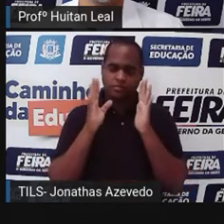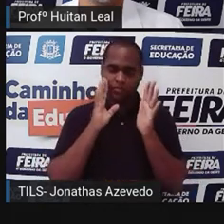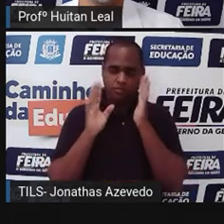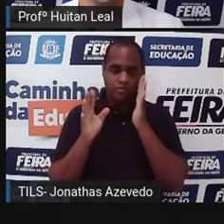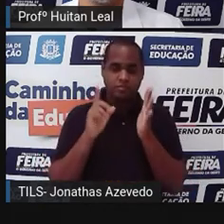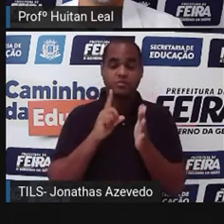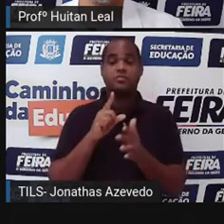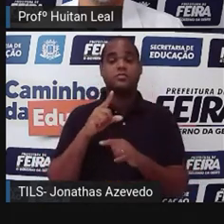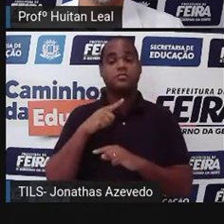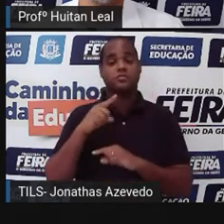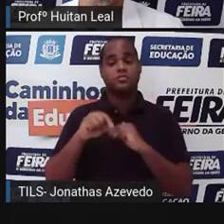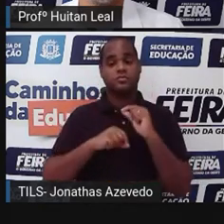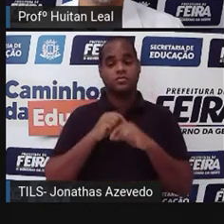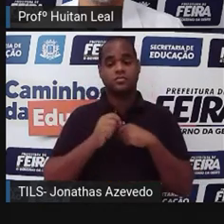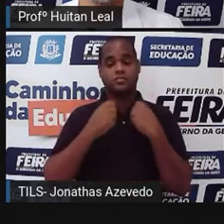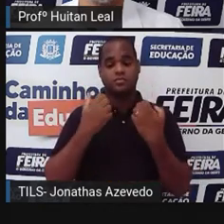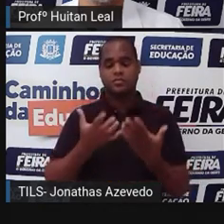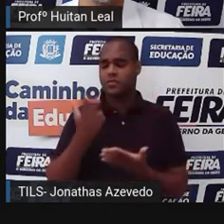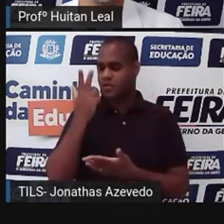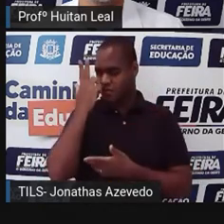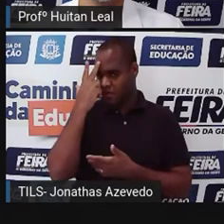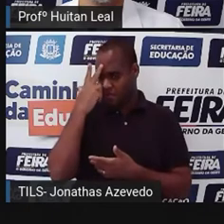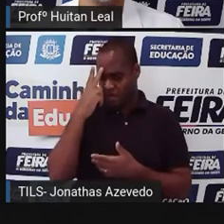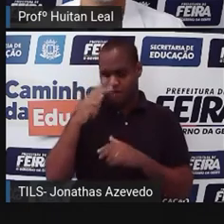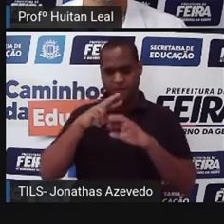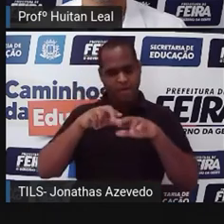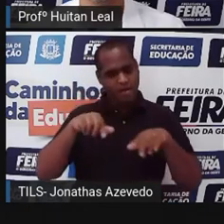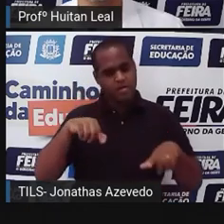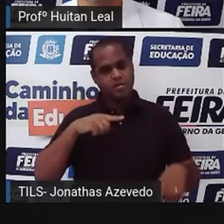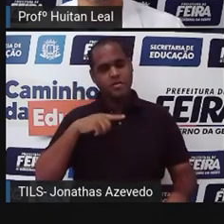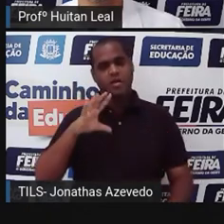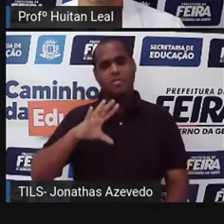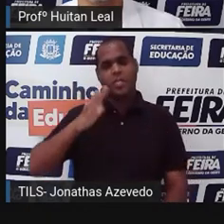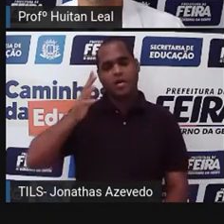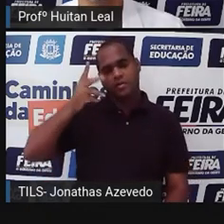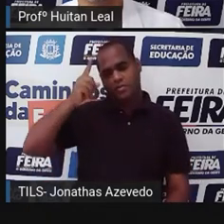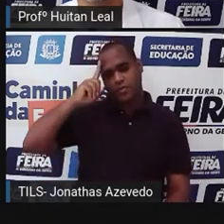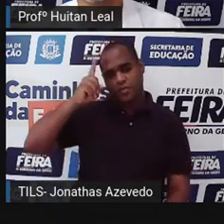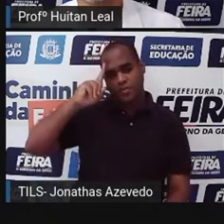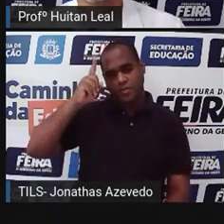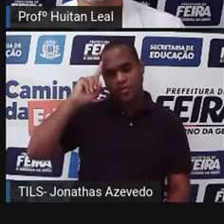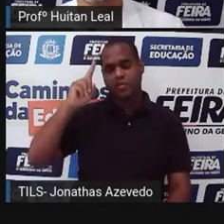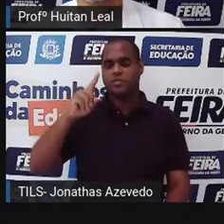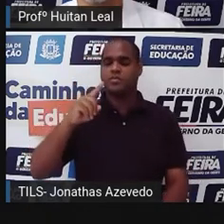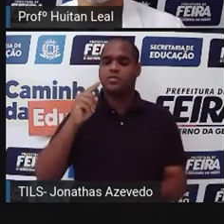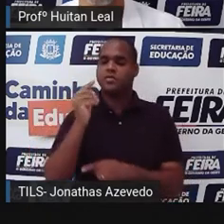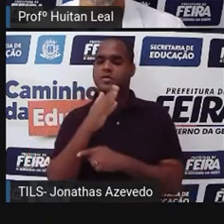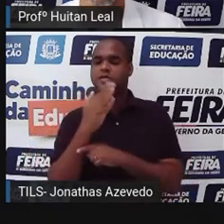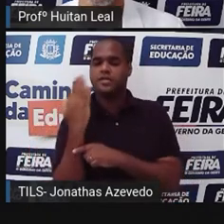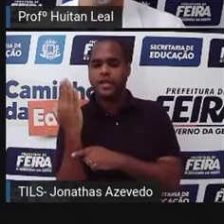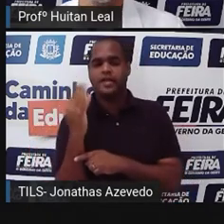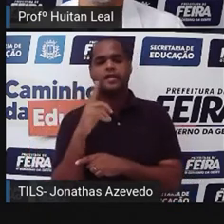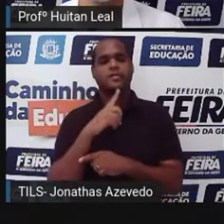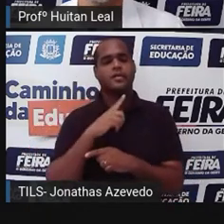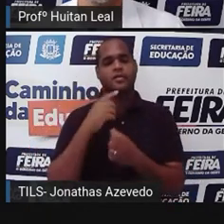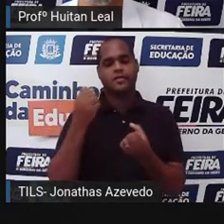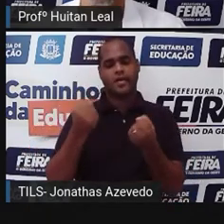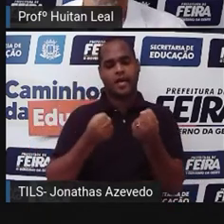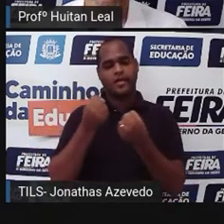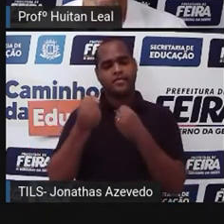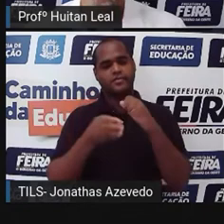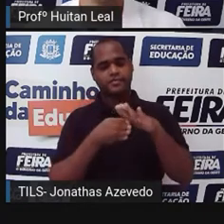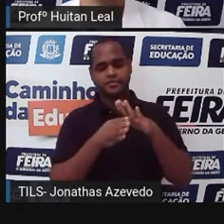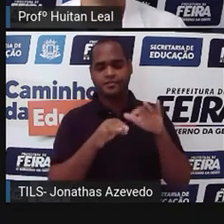os fatos dos acontecimentos normais, das coisas, dos eventos do dia a dia. Abrir uma janela, entrar no carro, ir ao